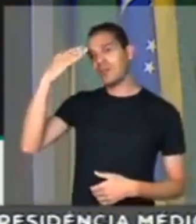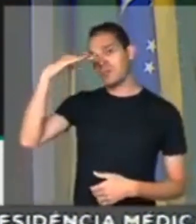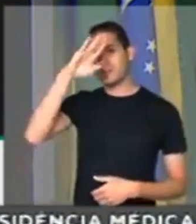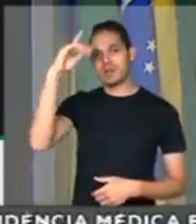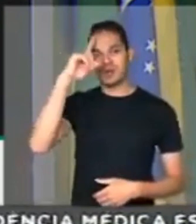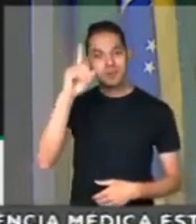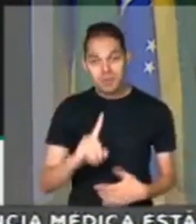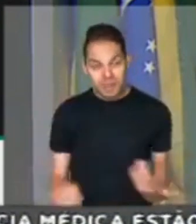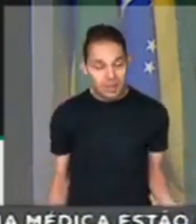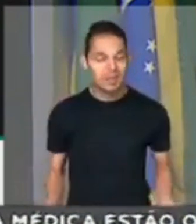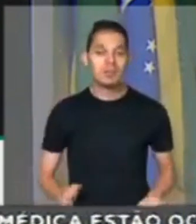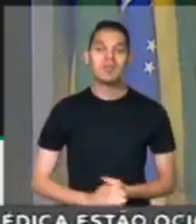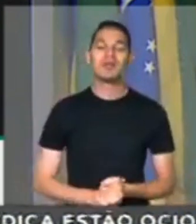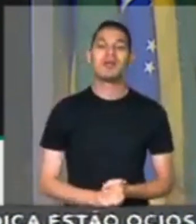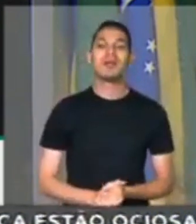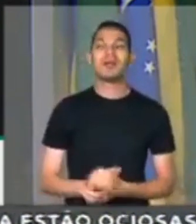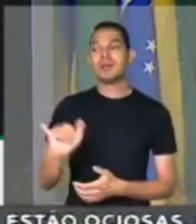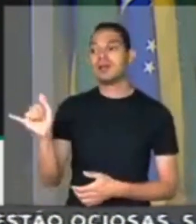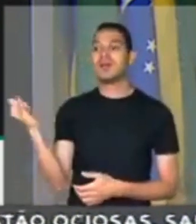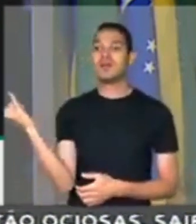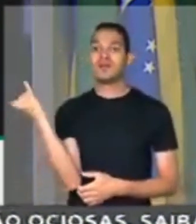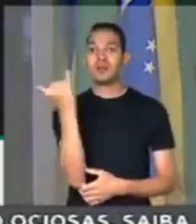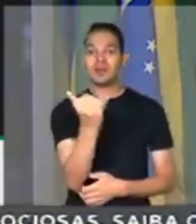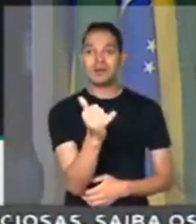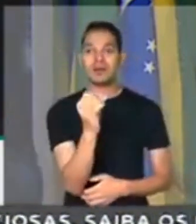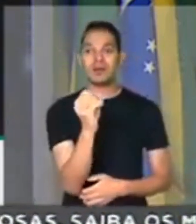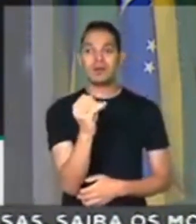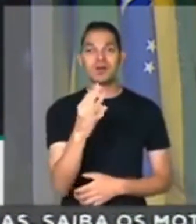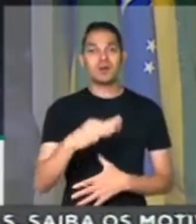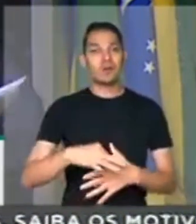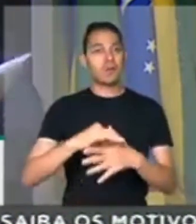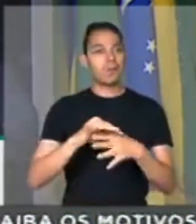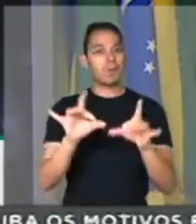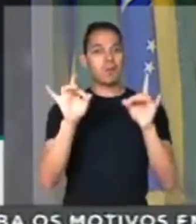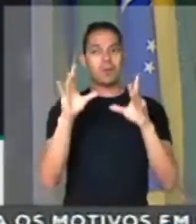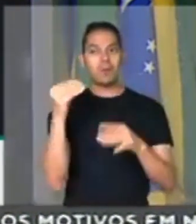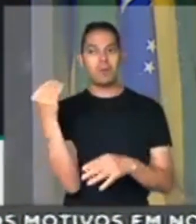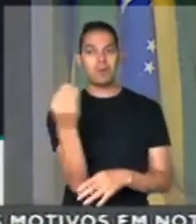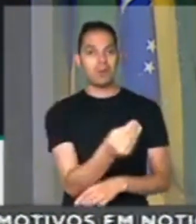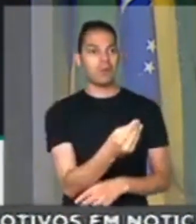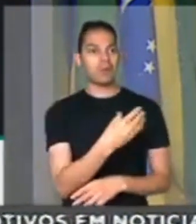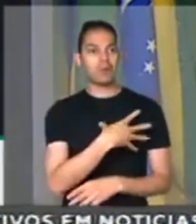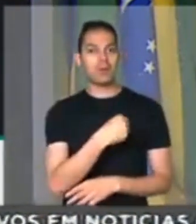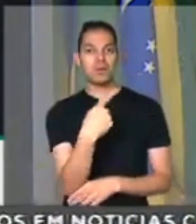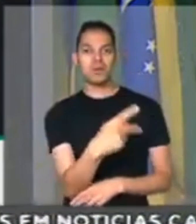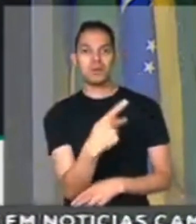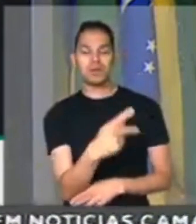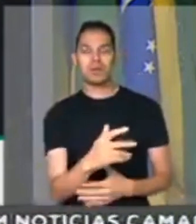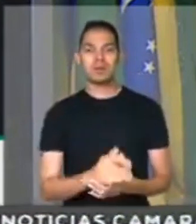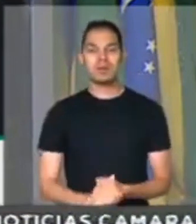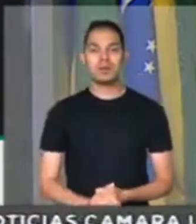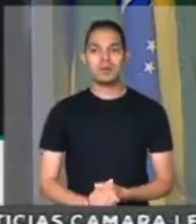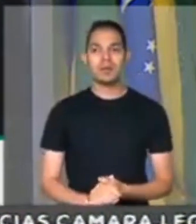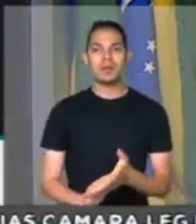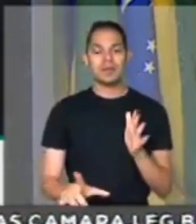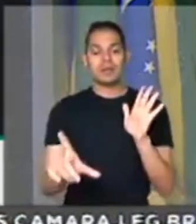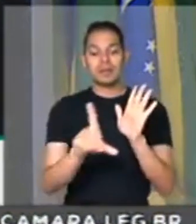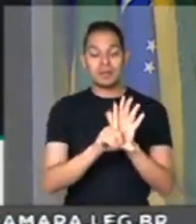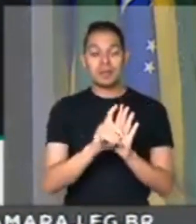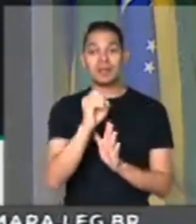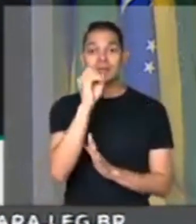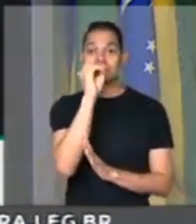Aliás, disse que se pudesse daria filé mignon para o filho dele, que estava aqui agora há pouco, embaixador, sobre a lei de abuso